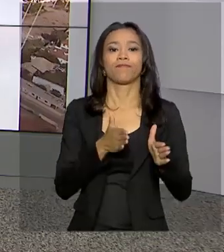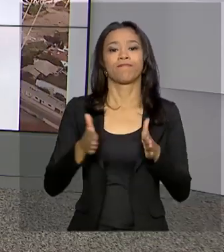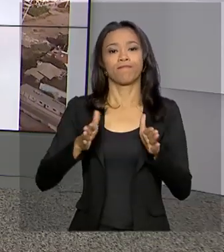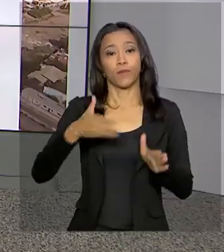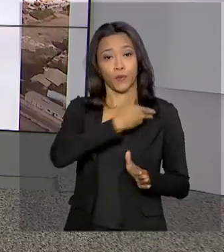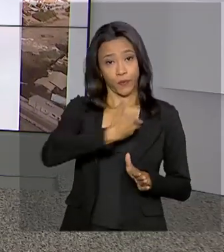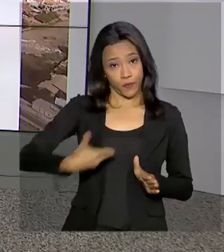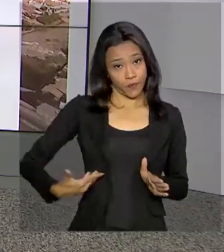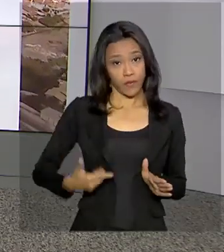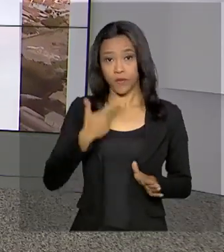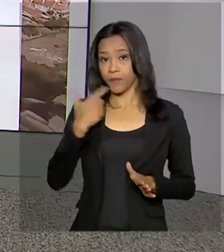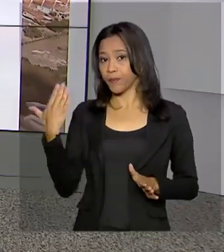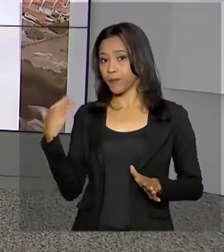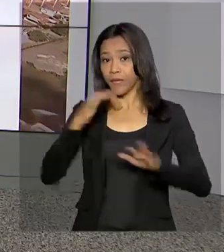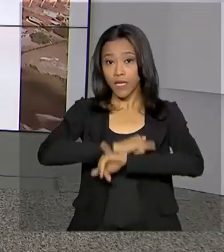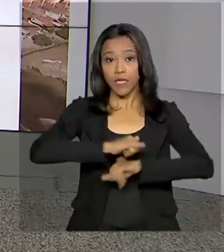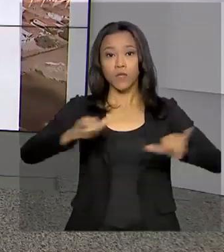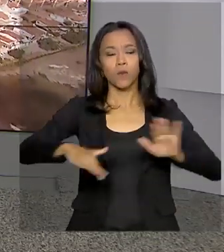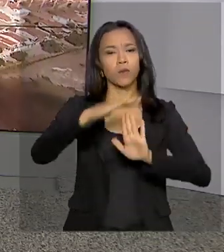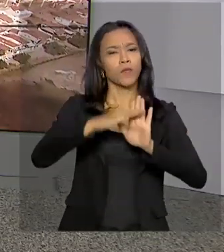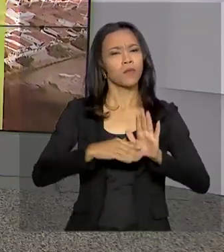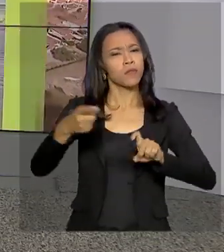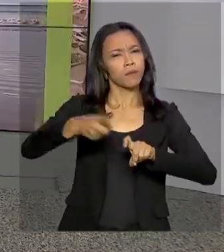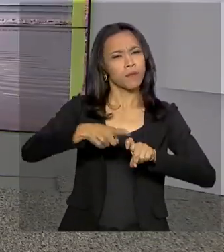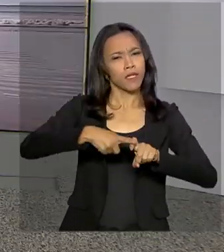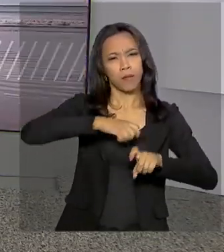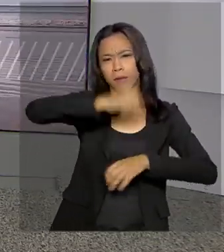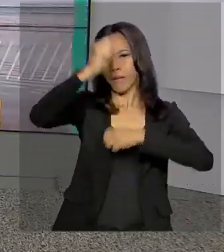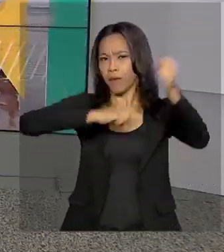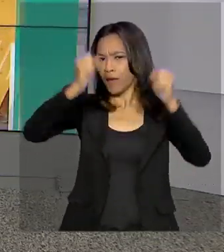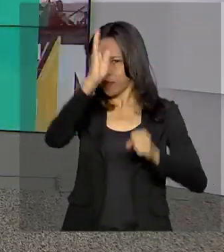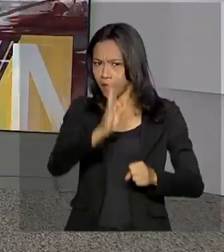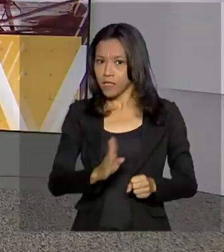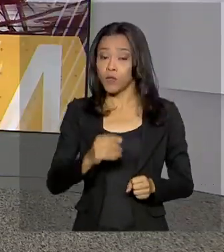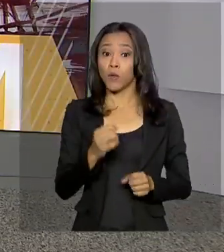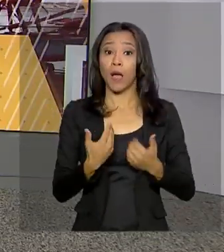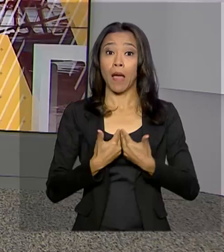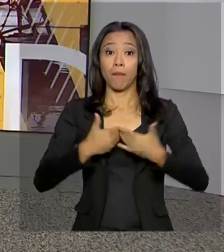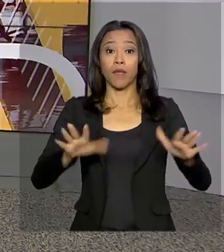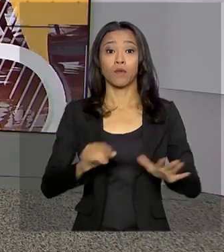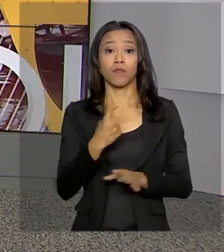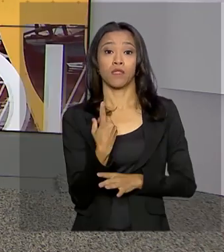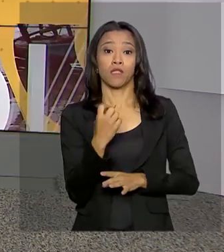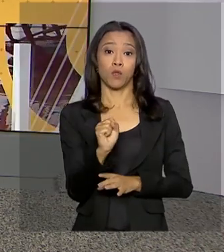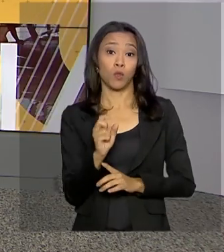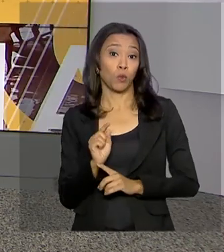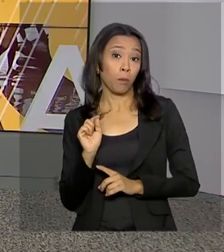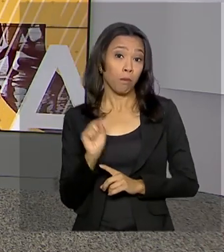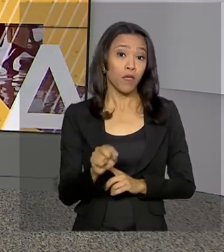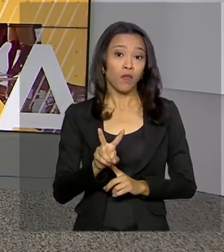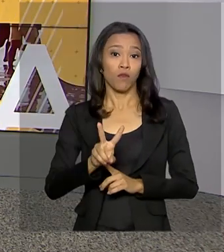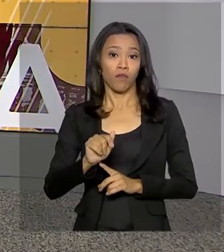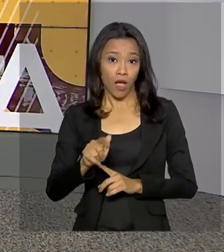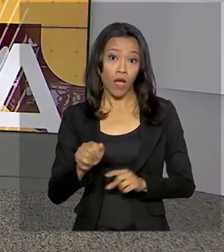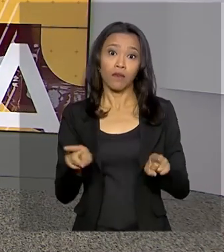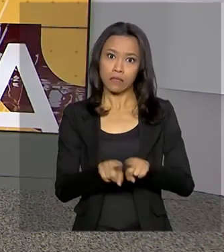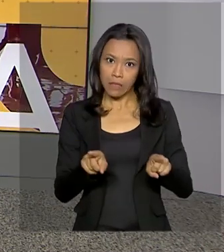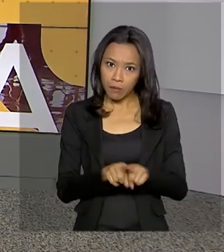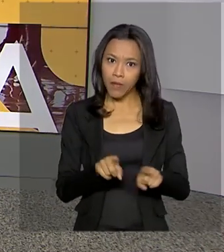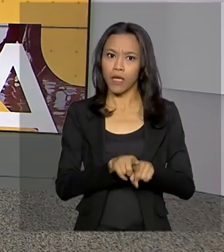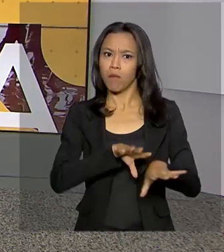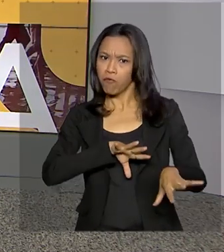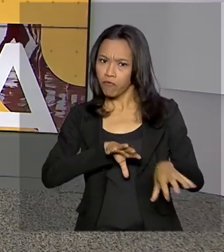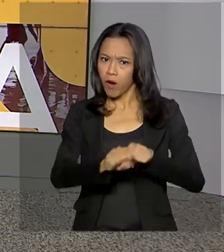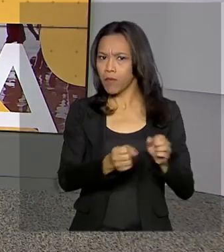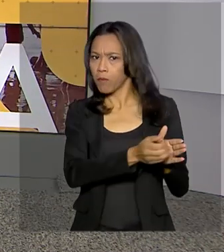O governo lançou o programa Médicos pelo Brasil com a abertura de 18 mil vagas e um plano de carreira para os profissionais que pode